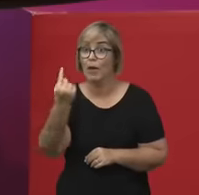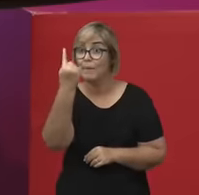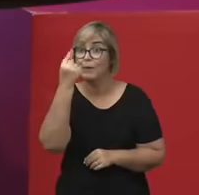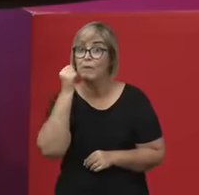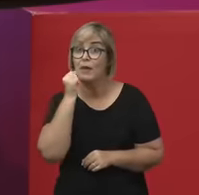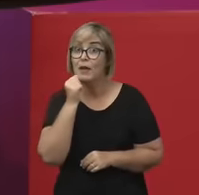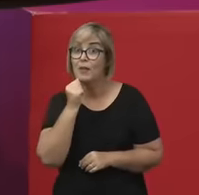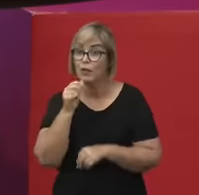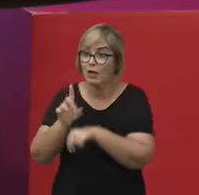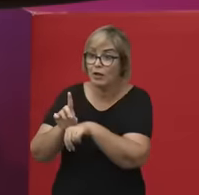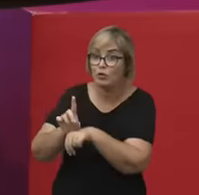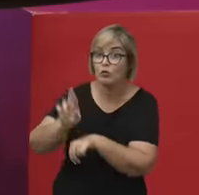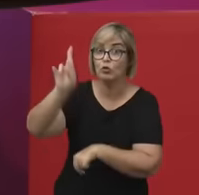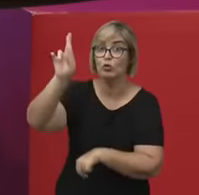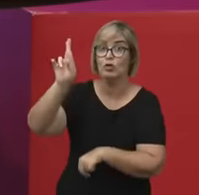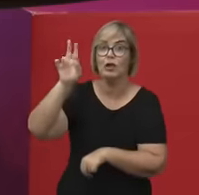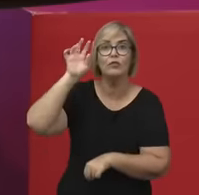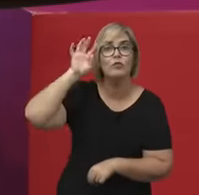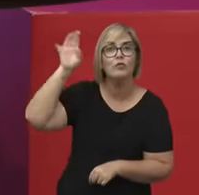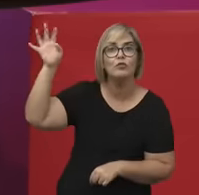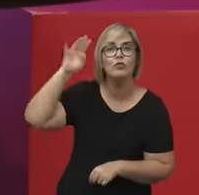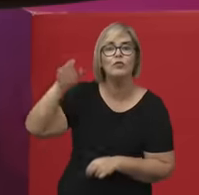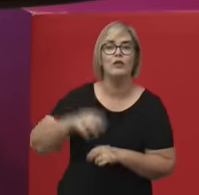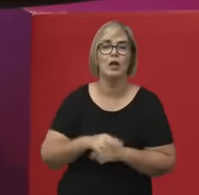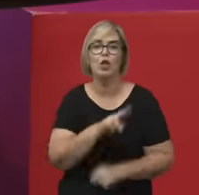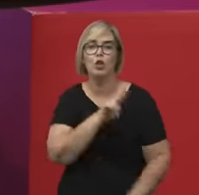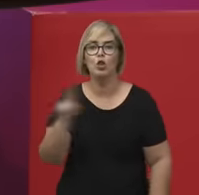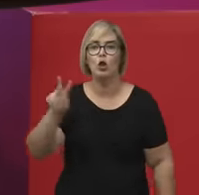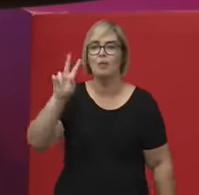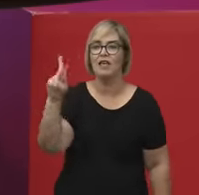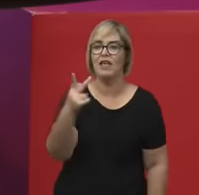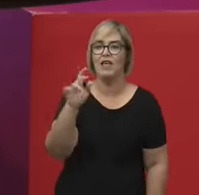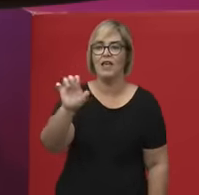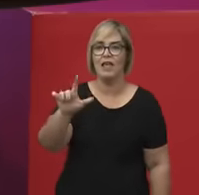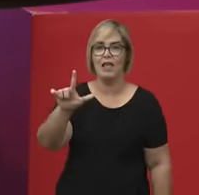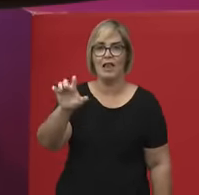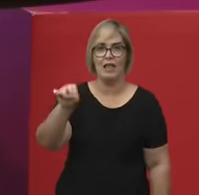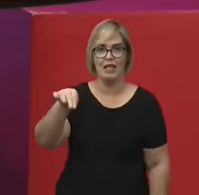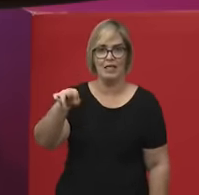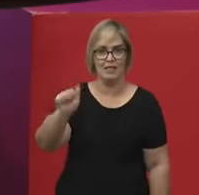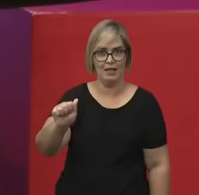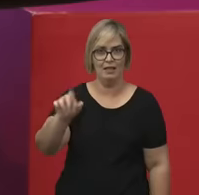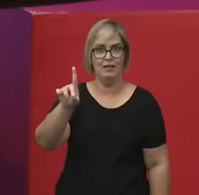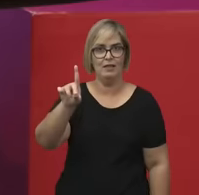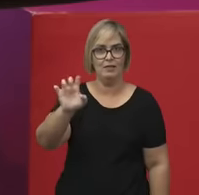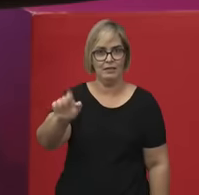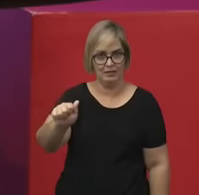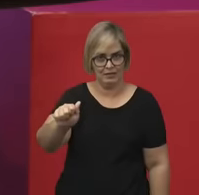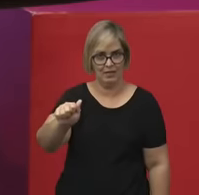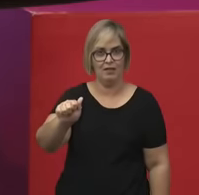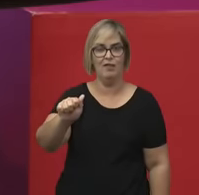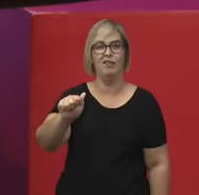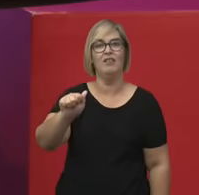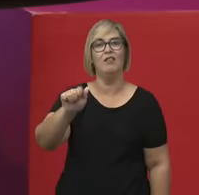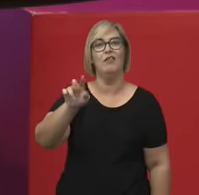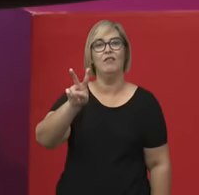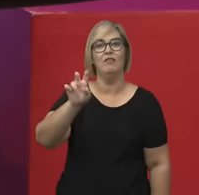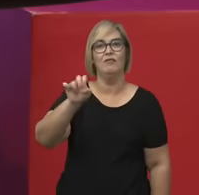doutorado em Filosofia, Helena de Veneza. E esse evento, a Ellen O'Neill conta num